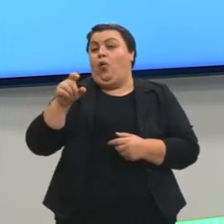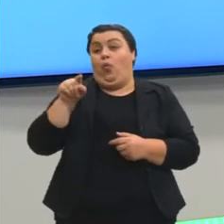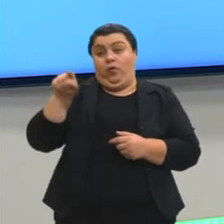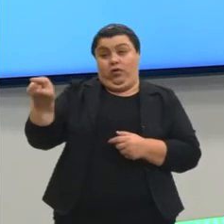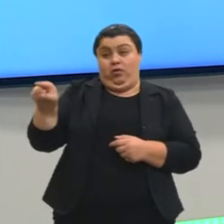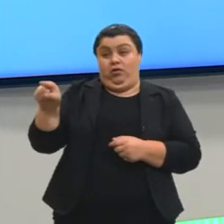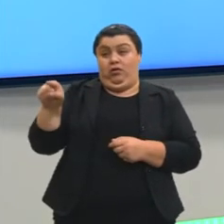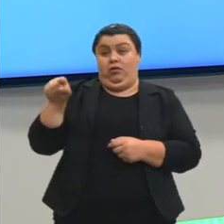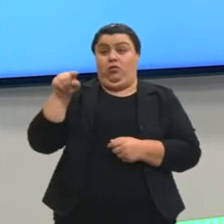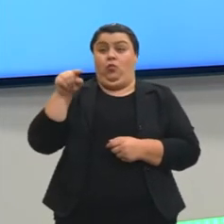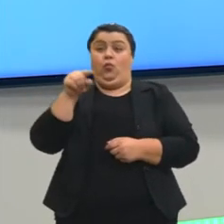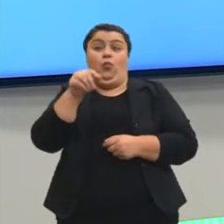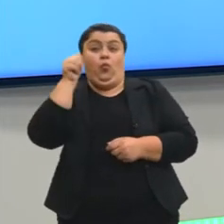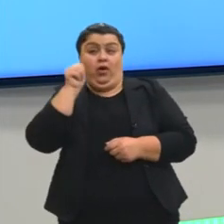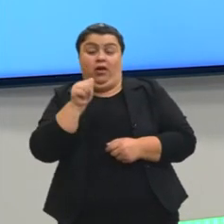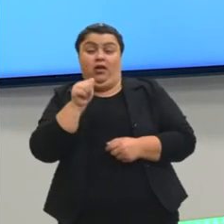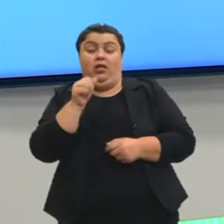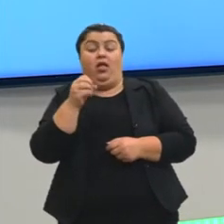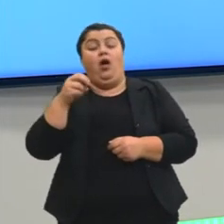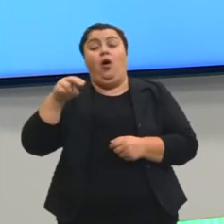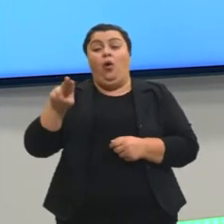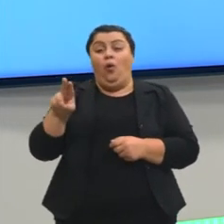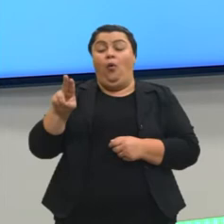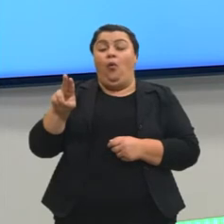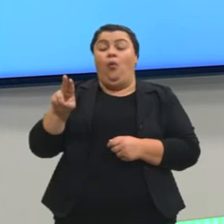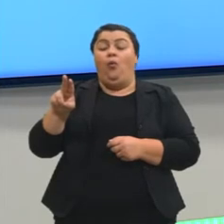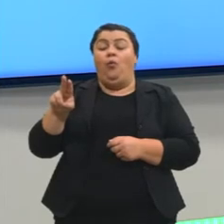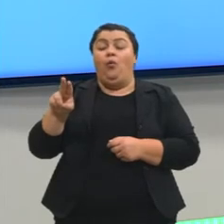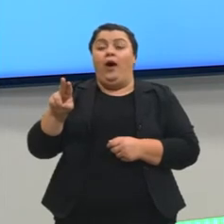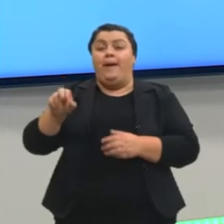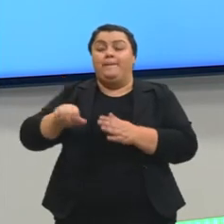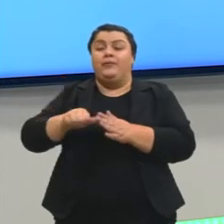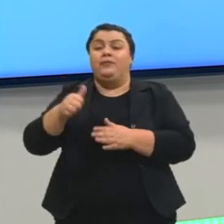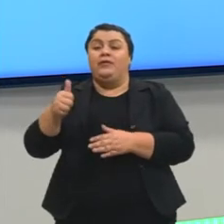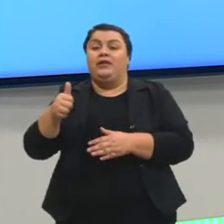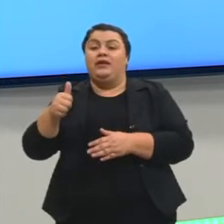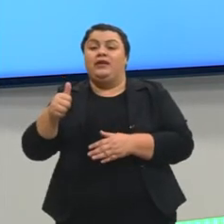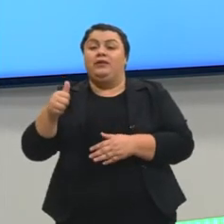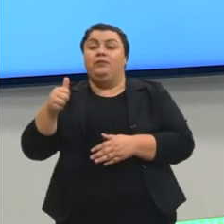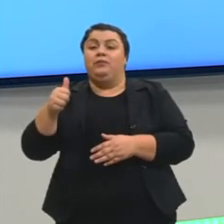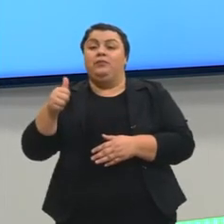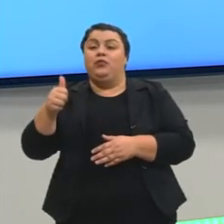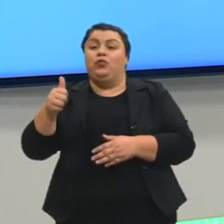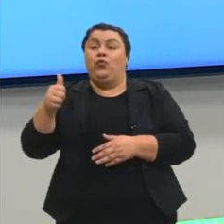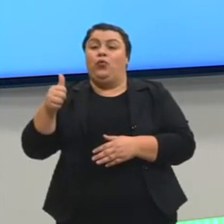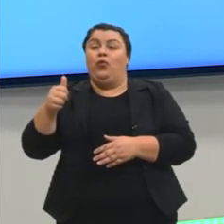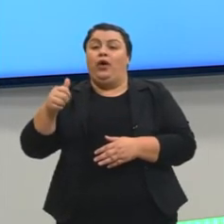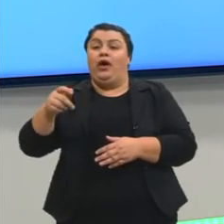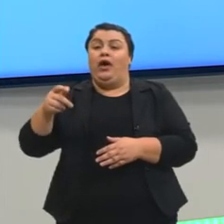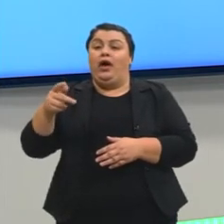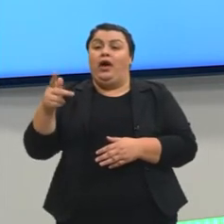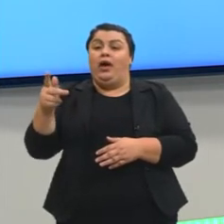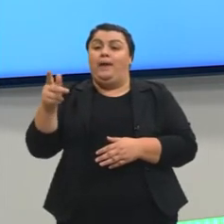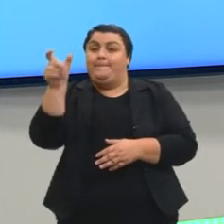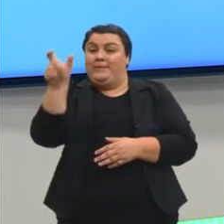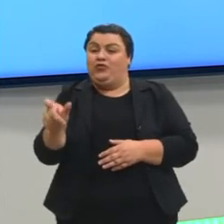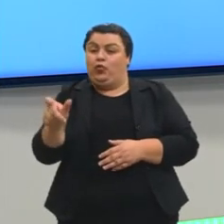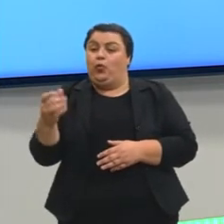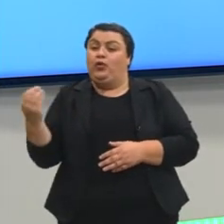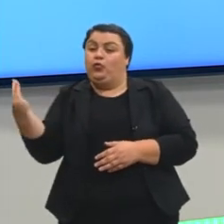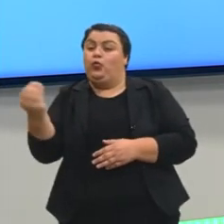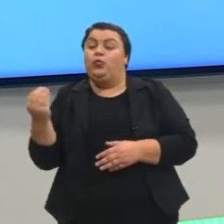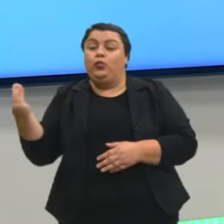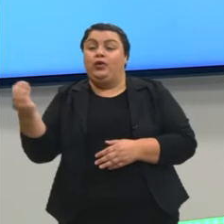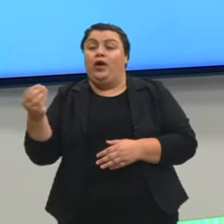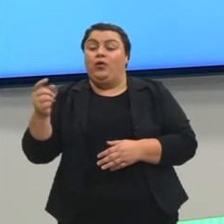o eles e o elas, né? Ou a primeira pessoa do plural, que é o nós. então eu posso escrever um verbo na redação do